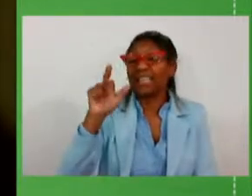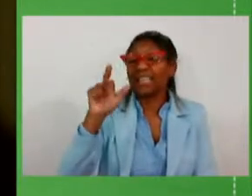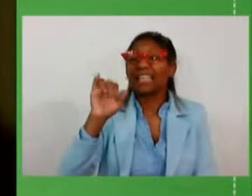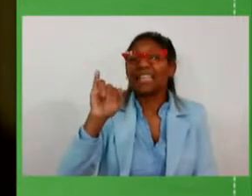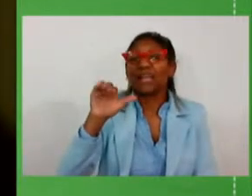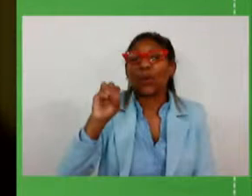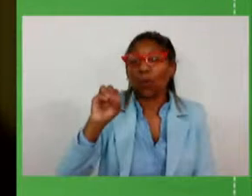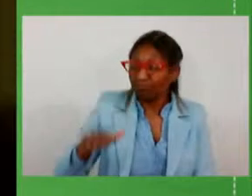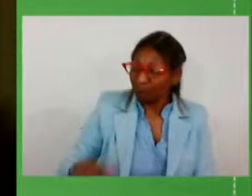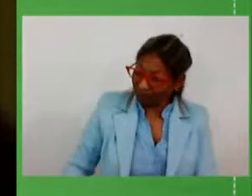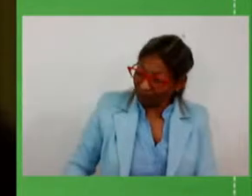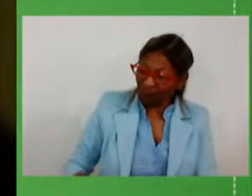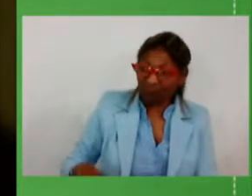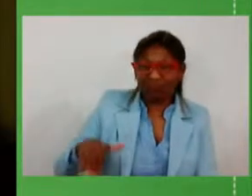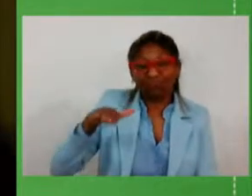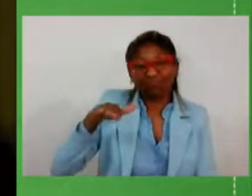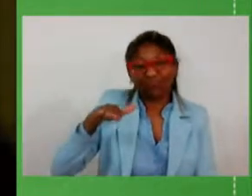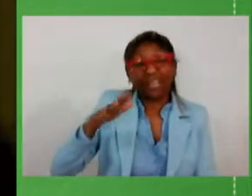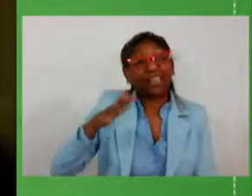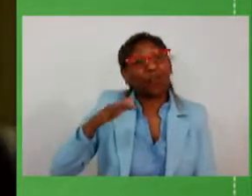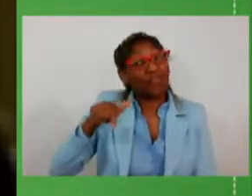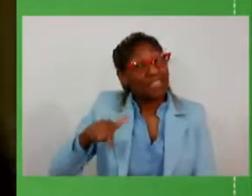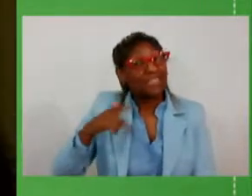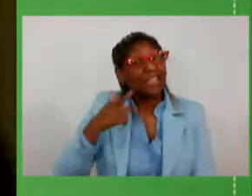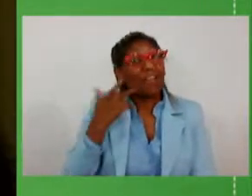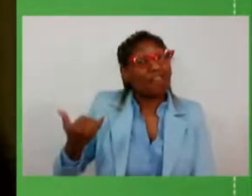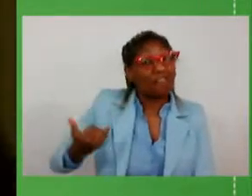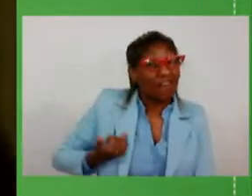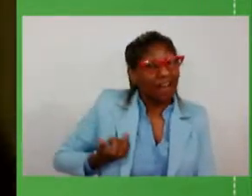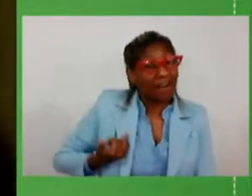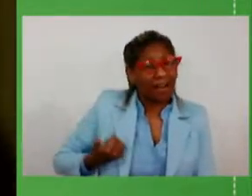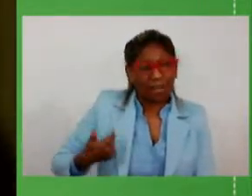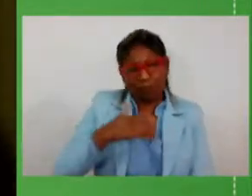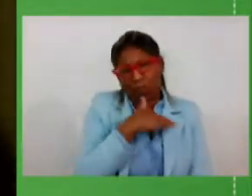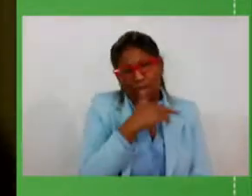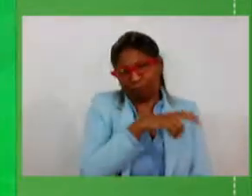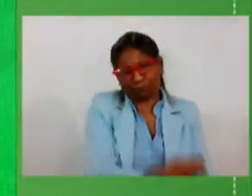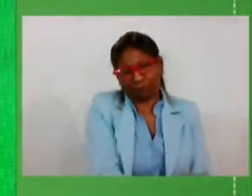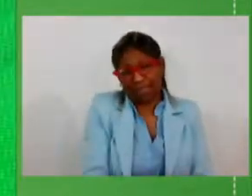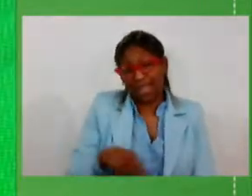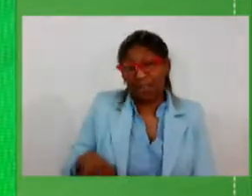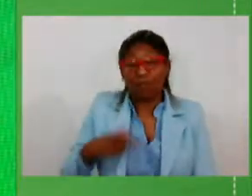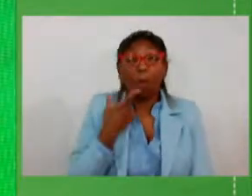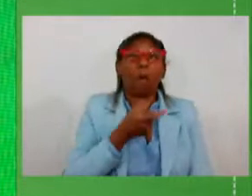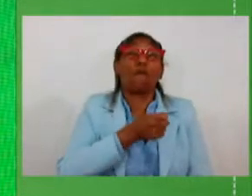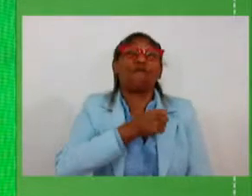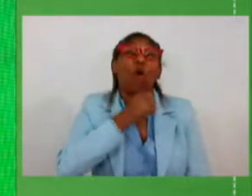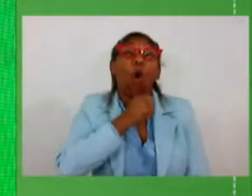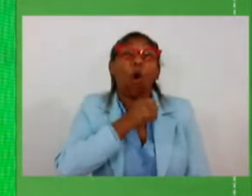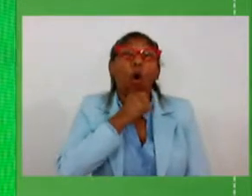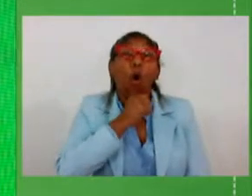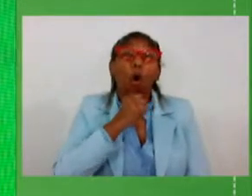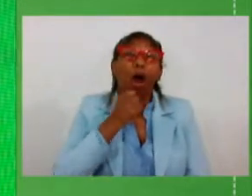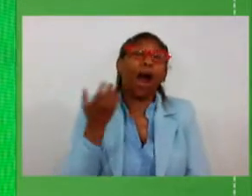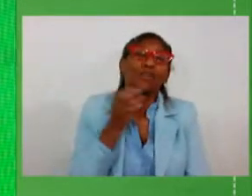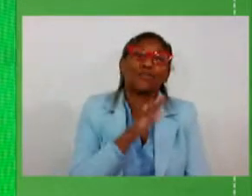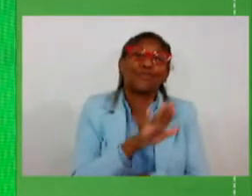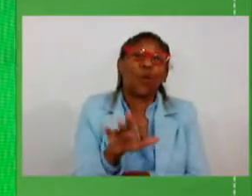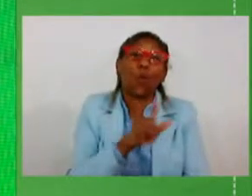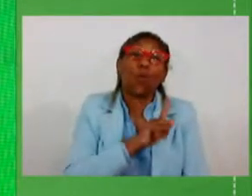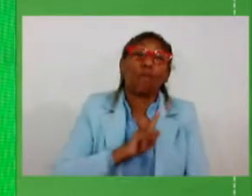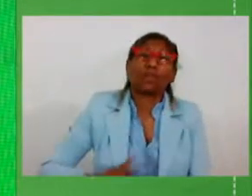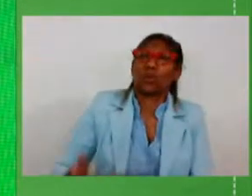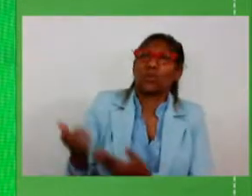daqui a alguns anos vai dizer que eu não vou estar mais aqui meu avô ajudou e o governador era um jovem